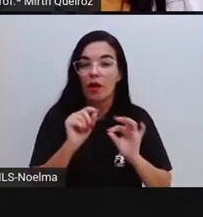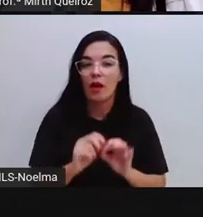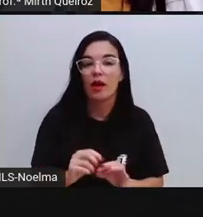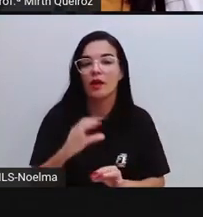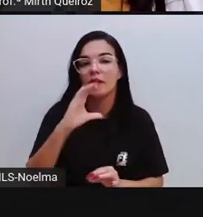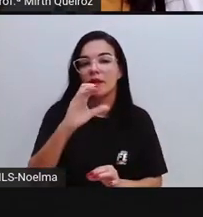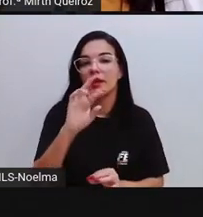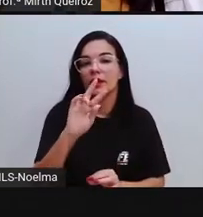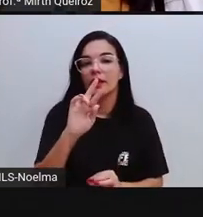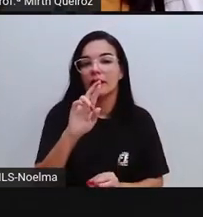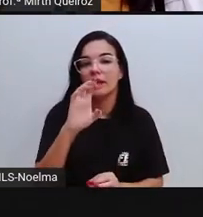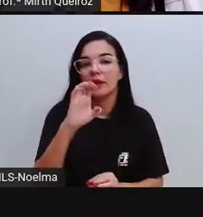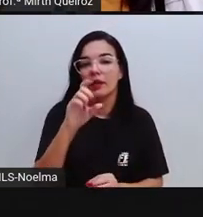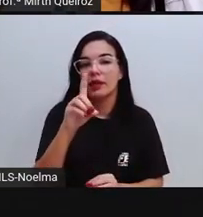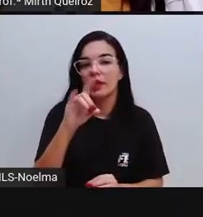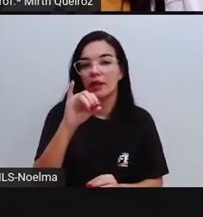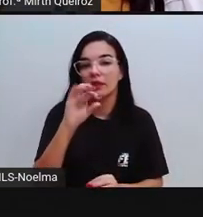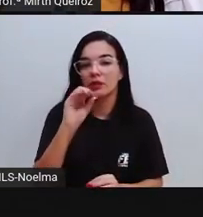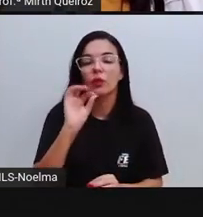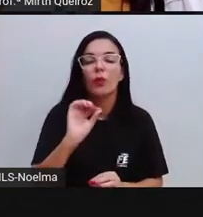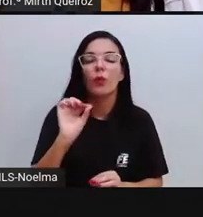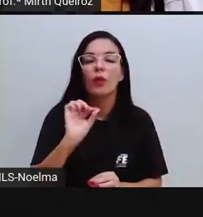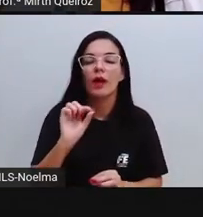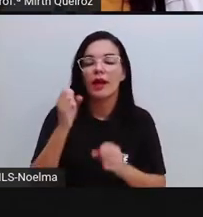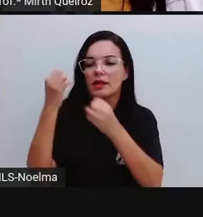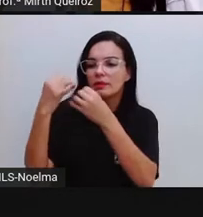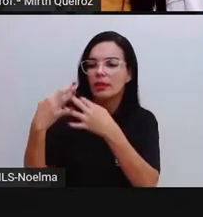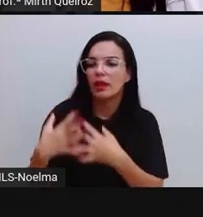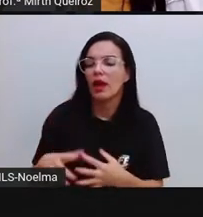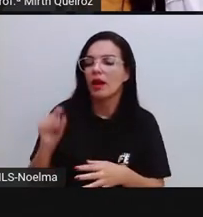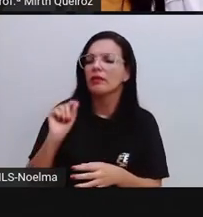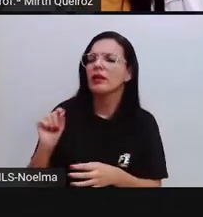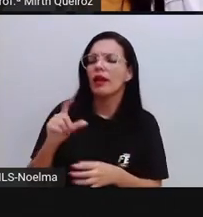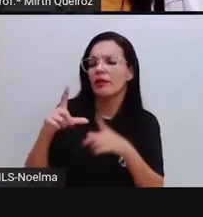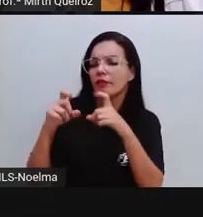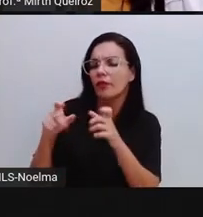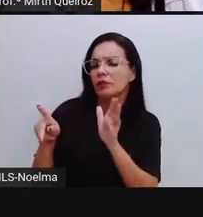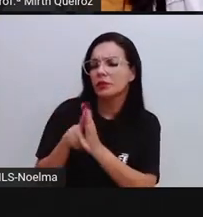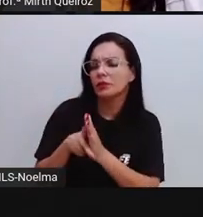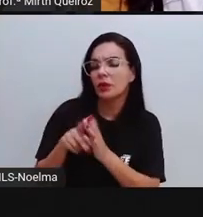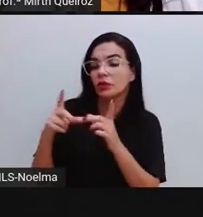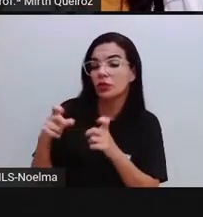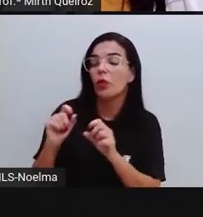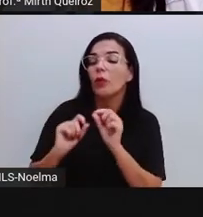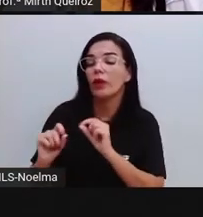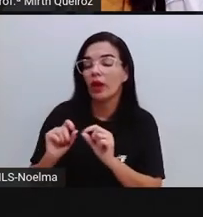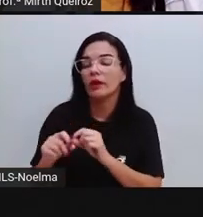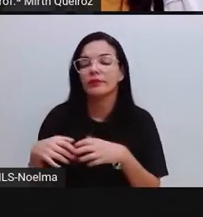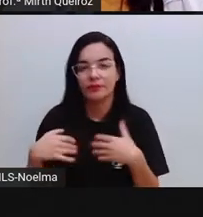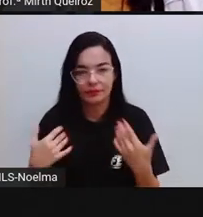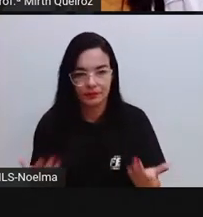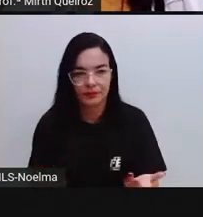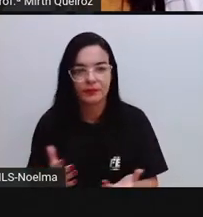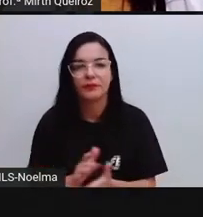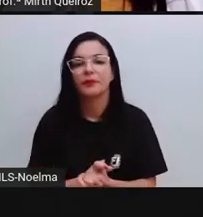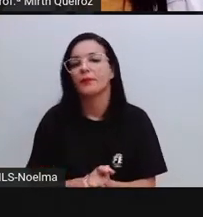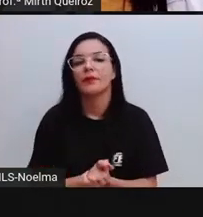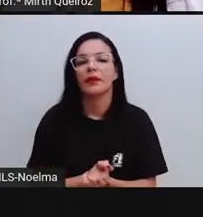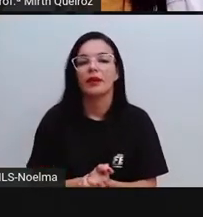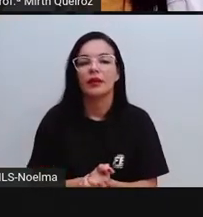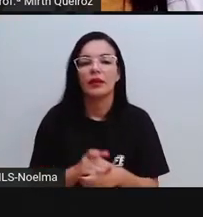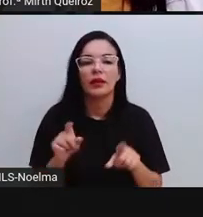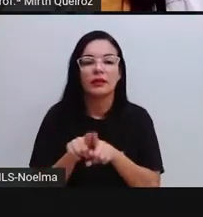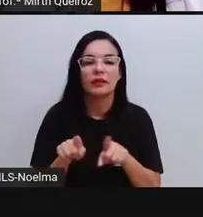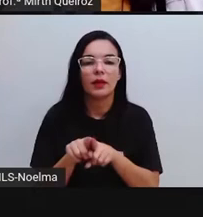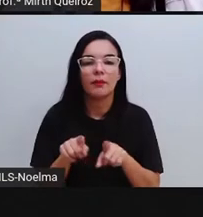da origem e o autor da foto de ilustração, que vai ser lá embaixo, né? No rodapé, no rodapé. E